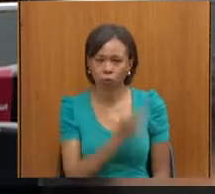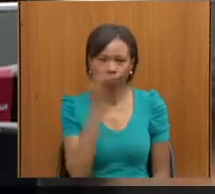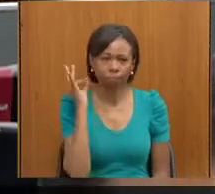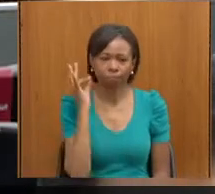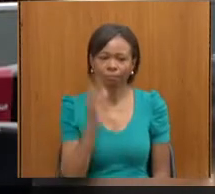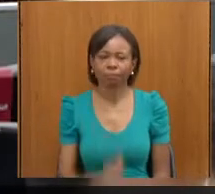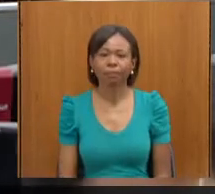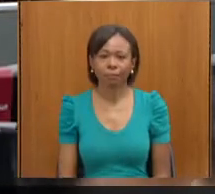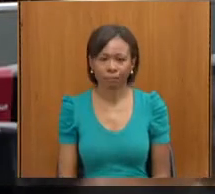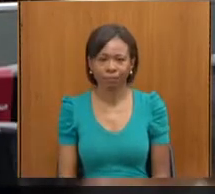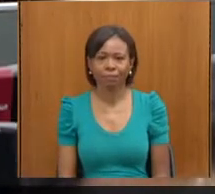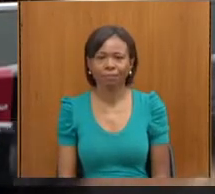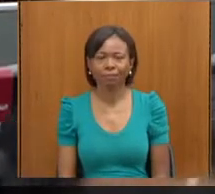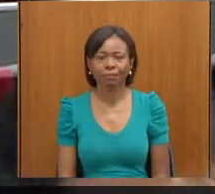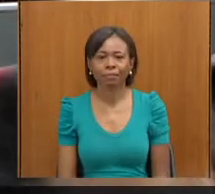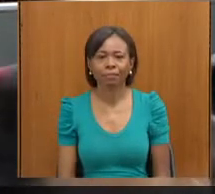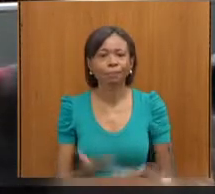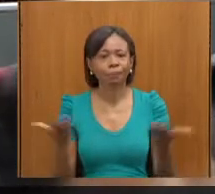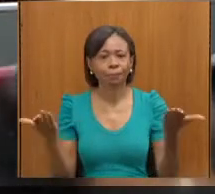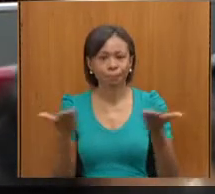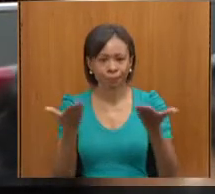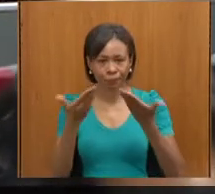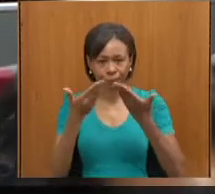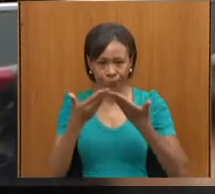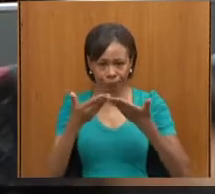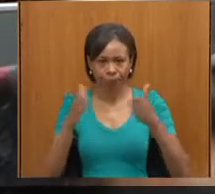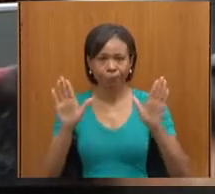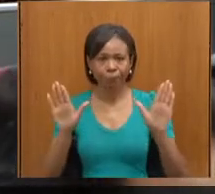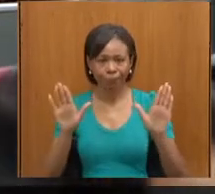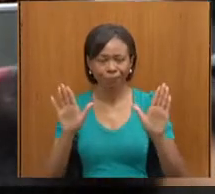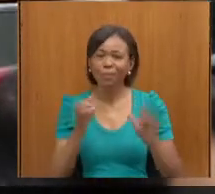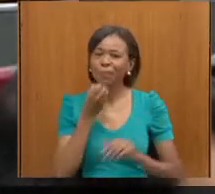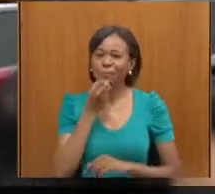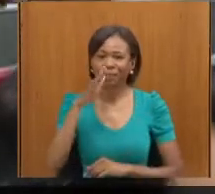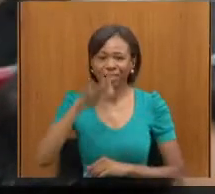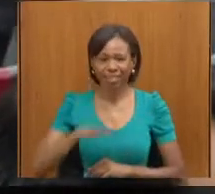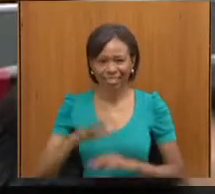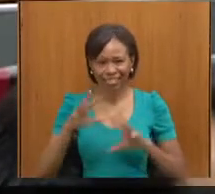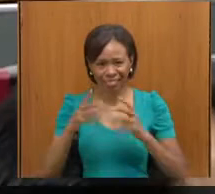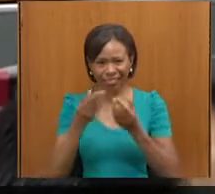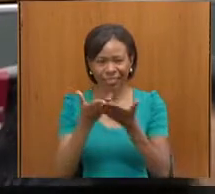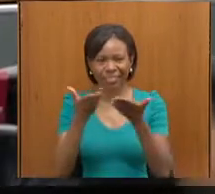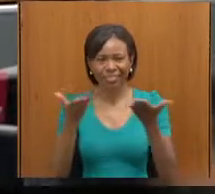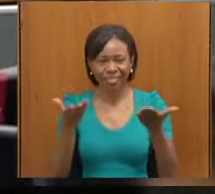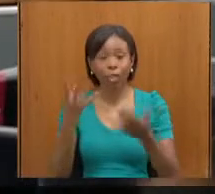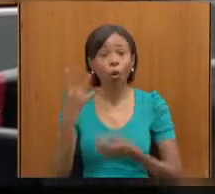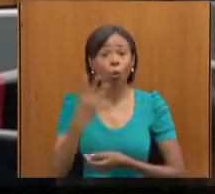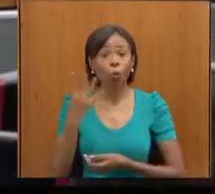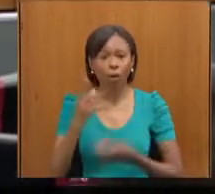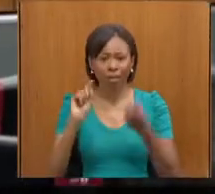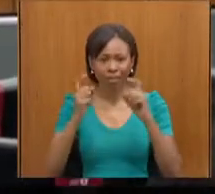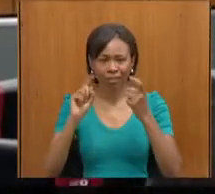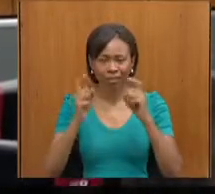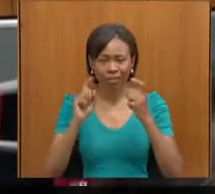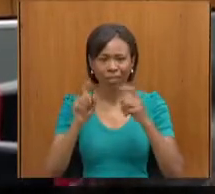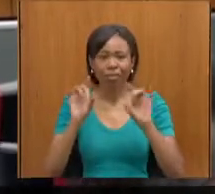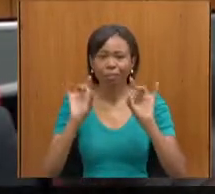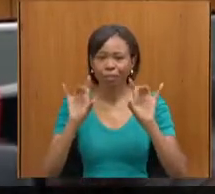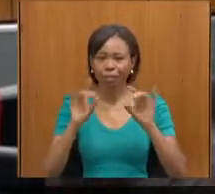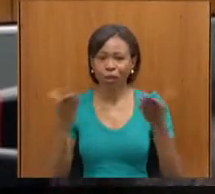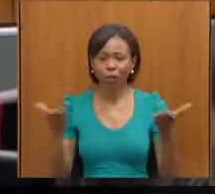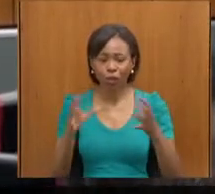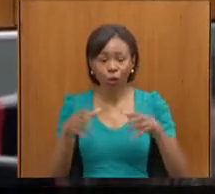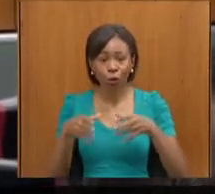Muito bem, vamos abrir, primeiramente, boa tarde, vamos abrir a quarta reunião extraordinária da Comissão